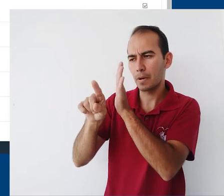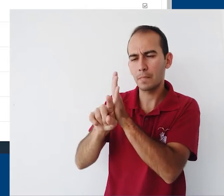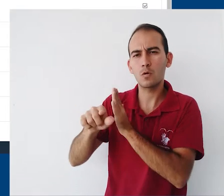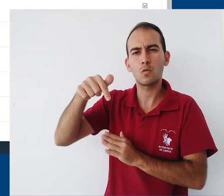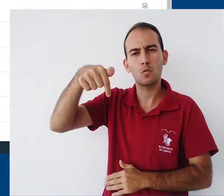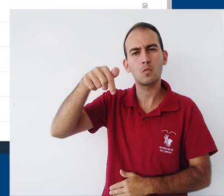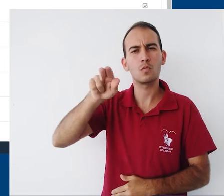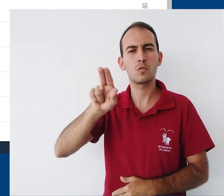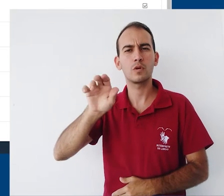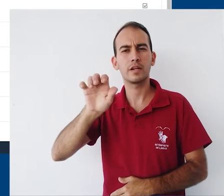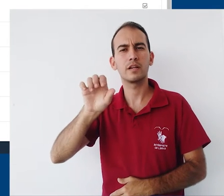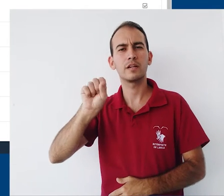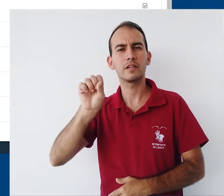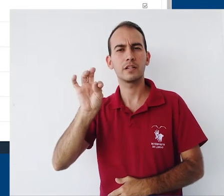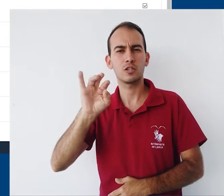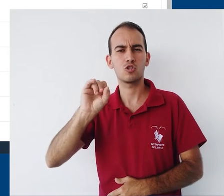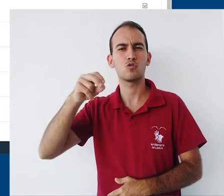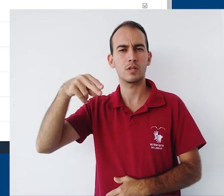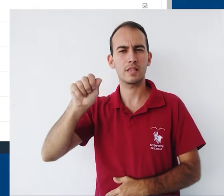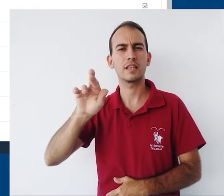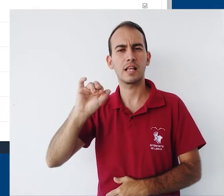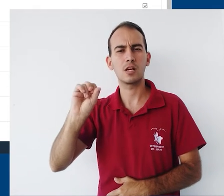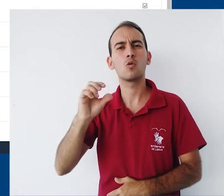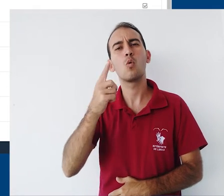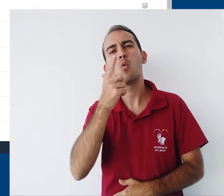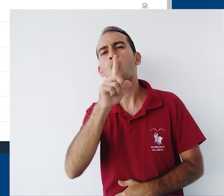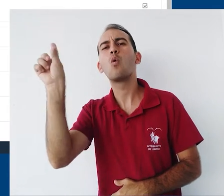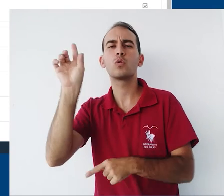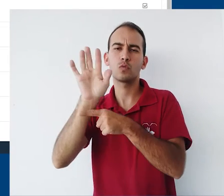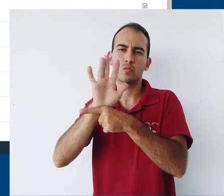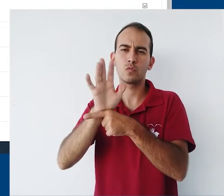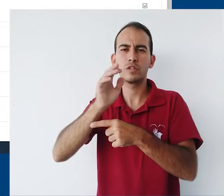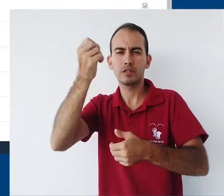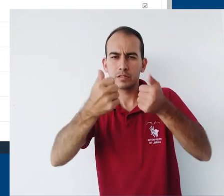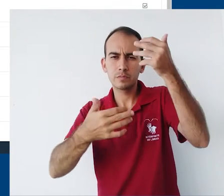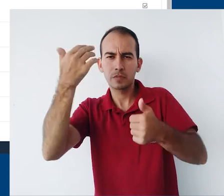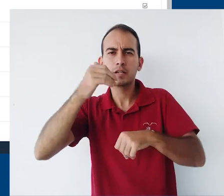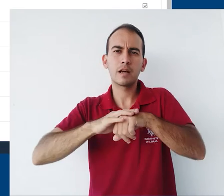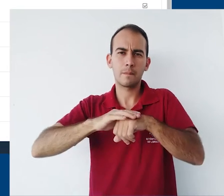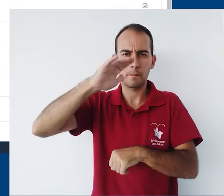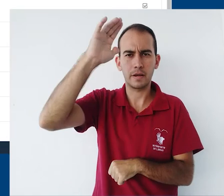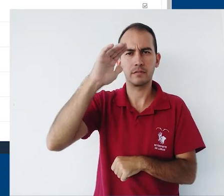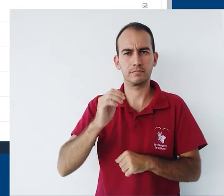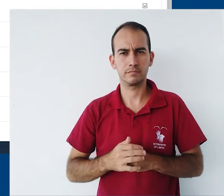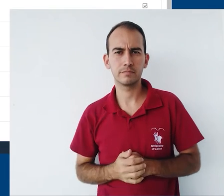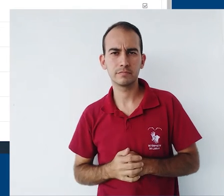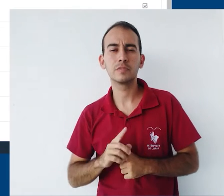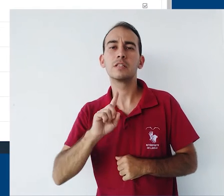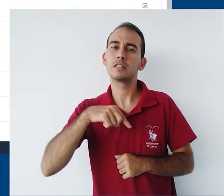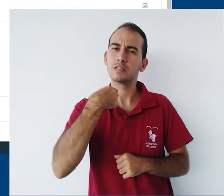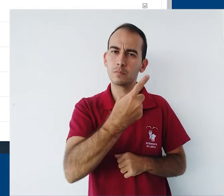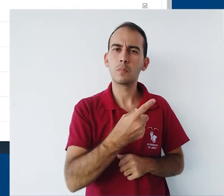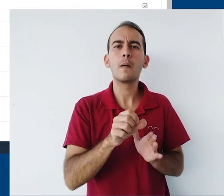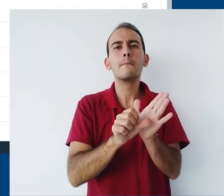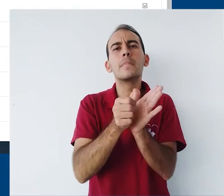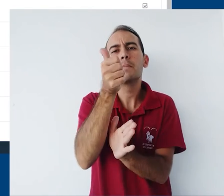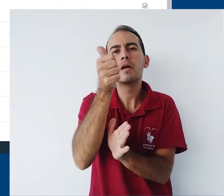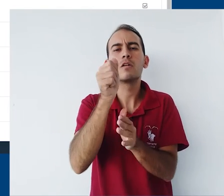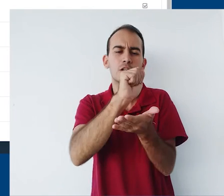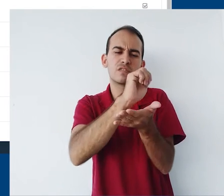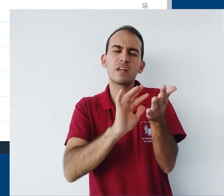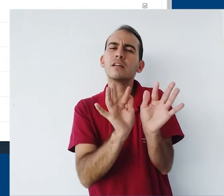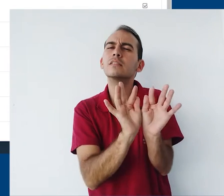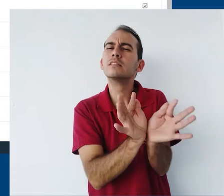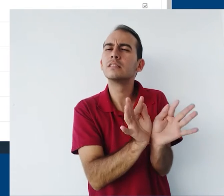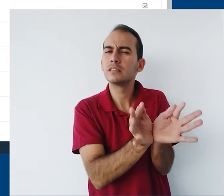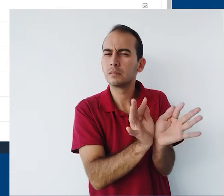questionário é considerado um recurso um pouquinho mais avançado. Então, primeiro eu vou passar pelas atividades mais tranquilas,